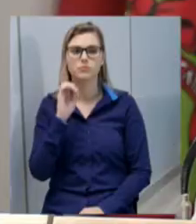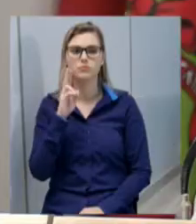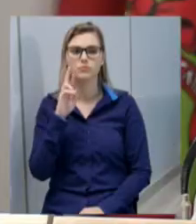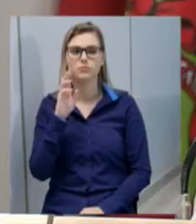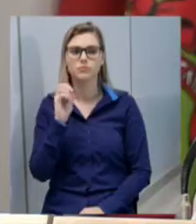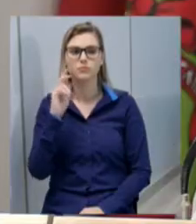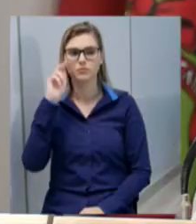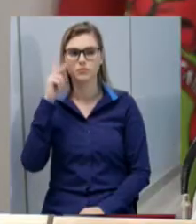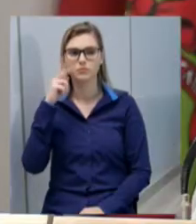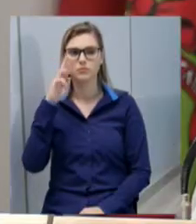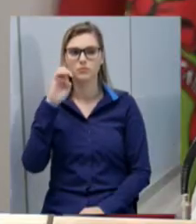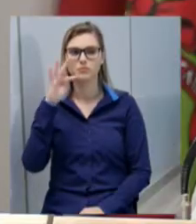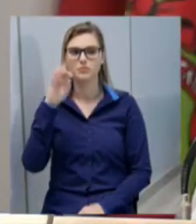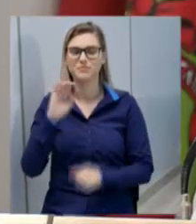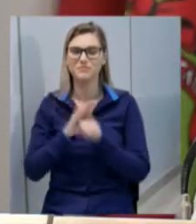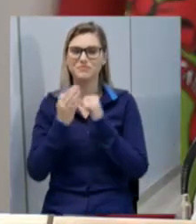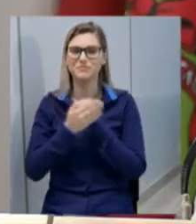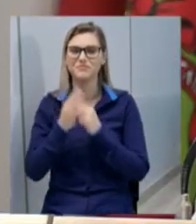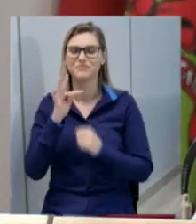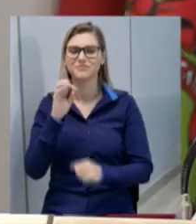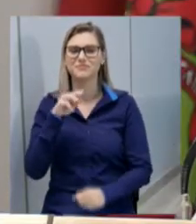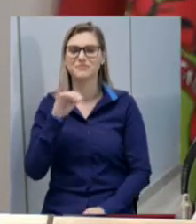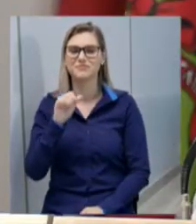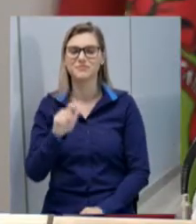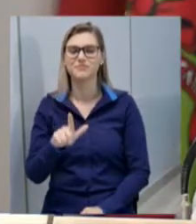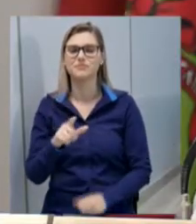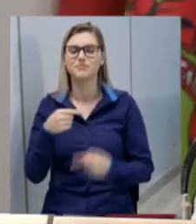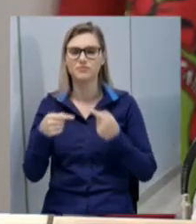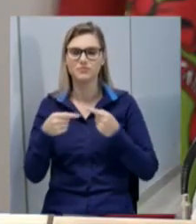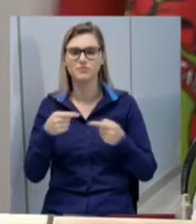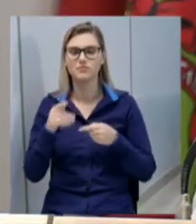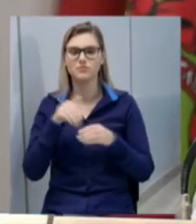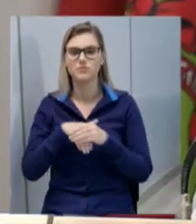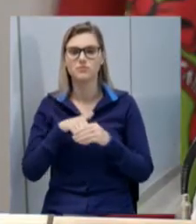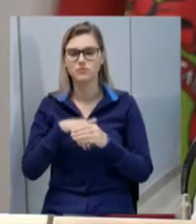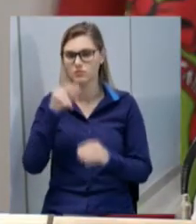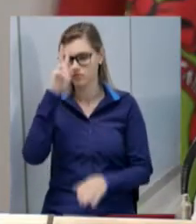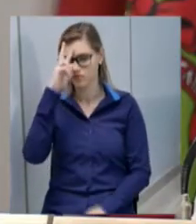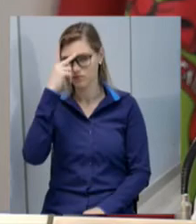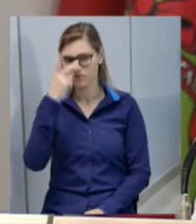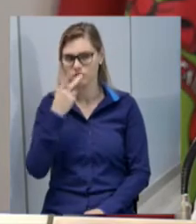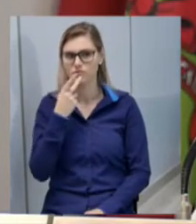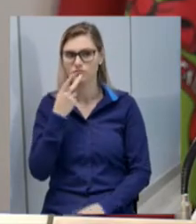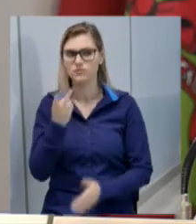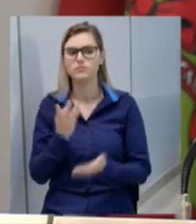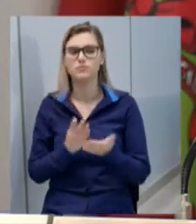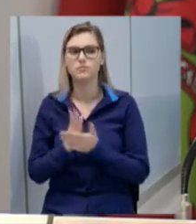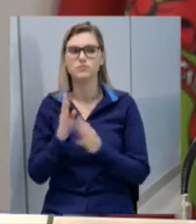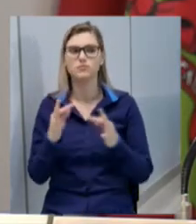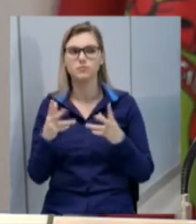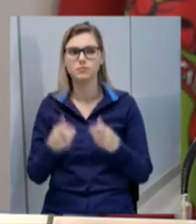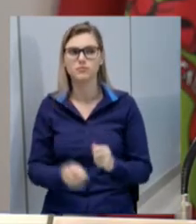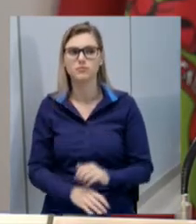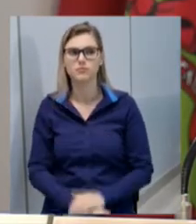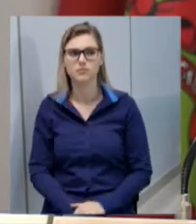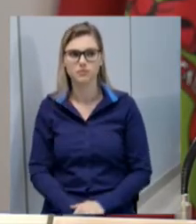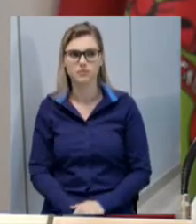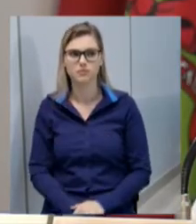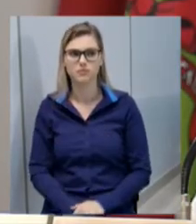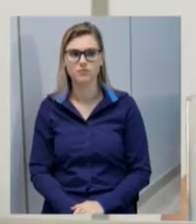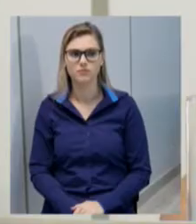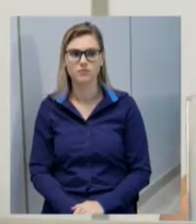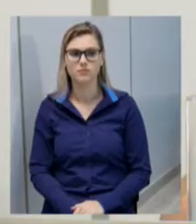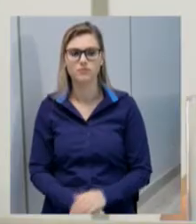a indicação está em discussão em votação os contrários se manifestem aprovada por unanimidade